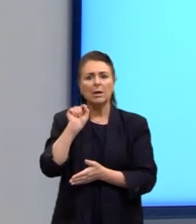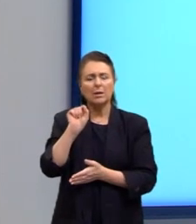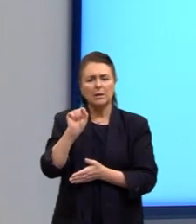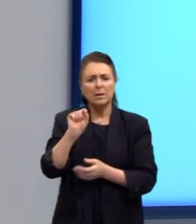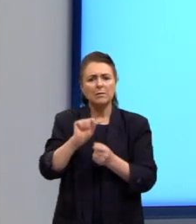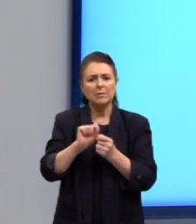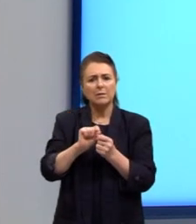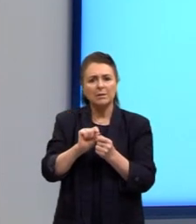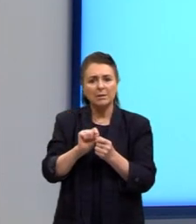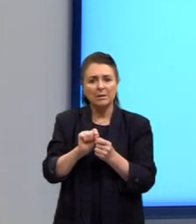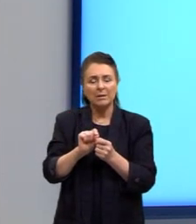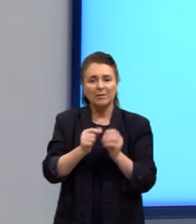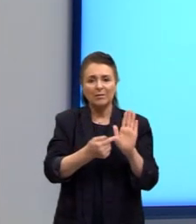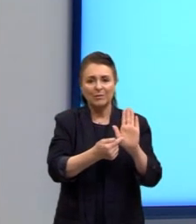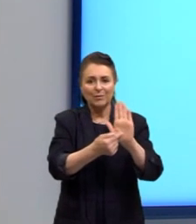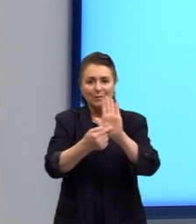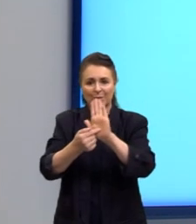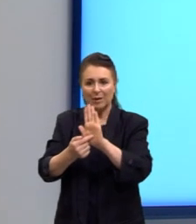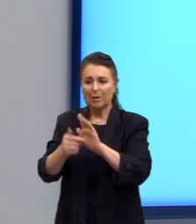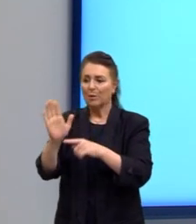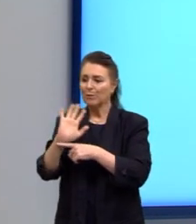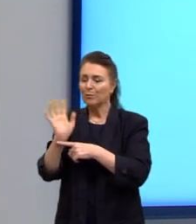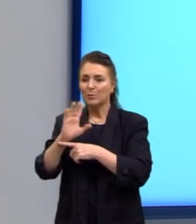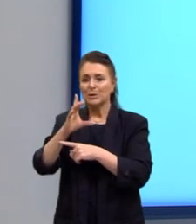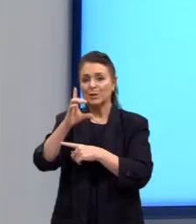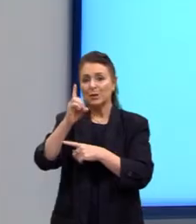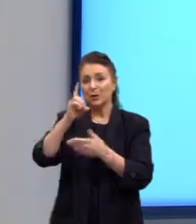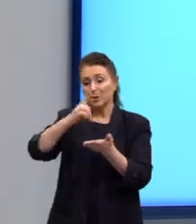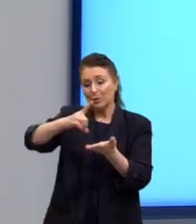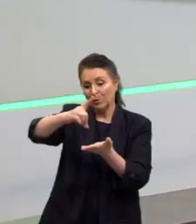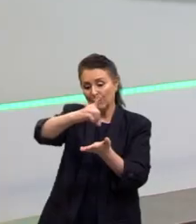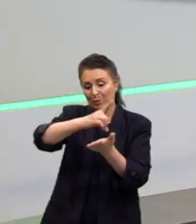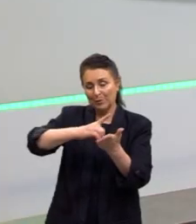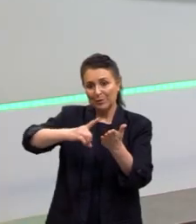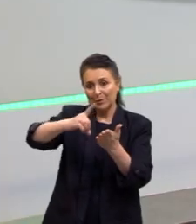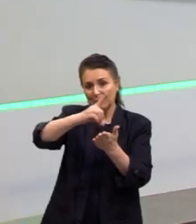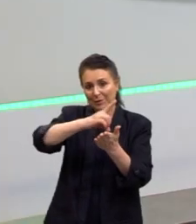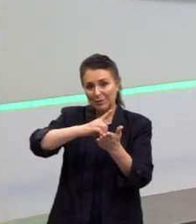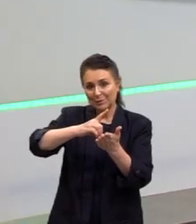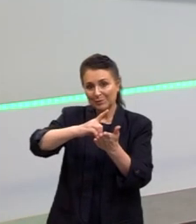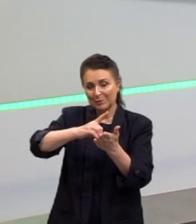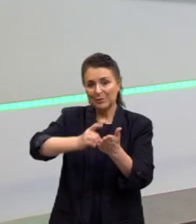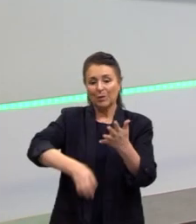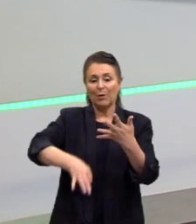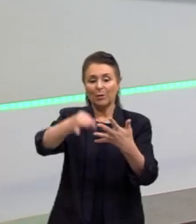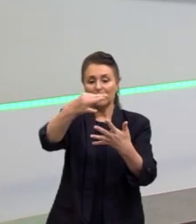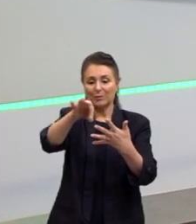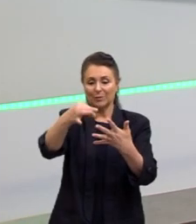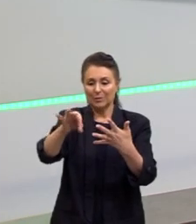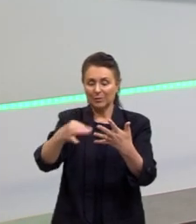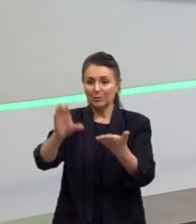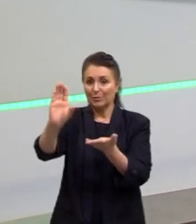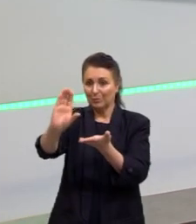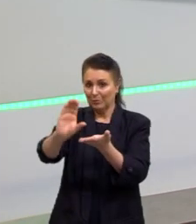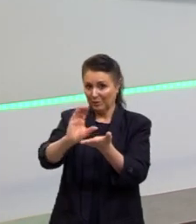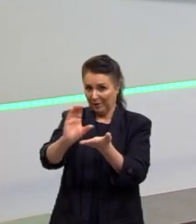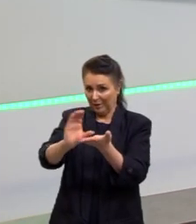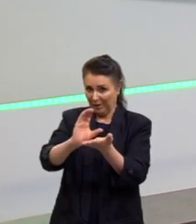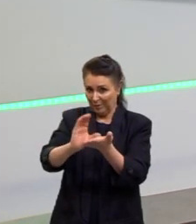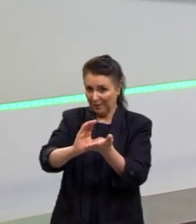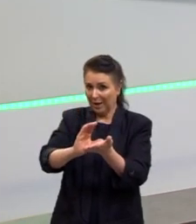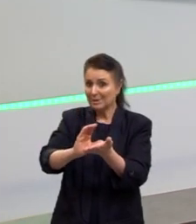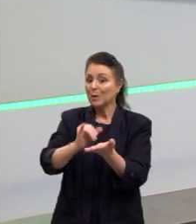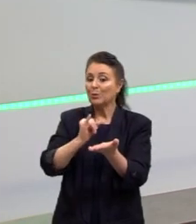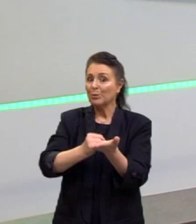Vai apresentar, então, filmes e documentários. Por meio, detalhamento, de verbas provenientes da contribuição